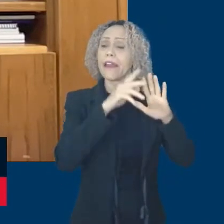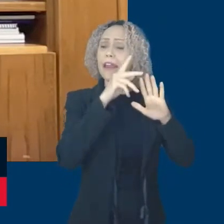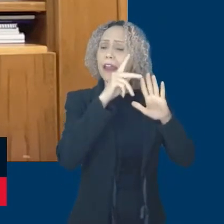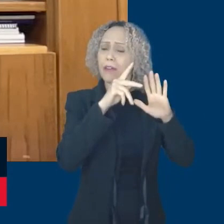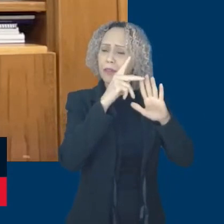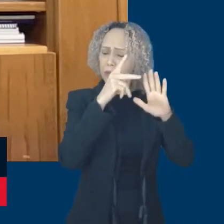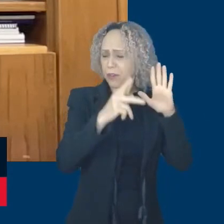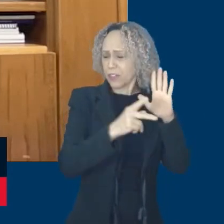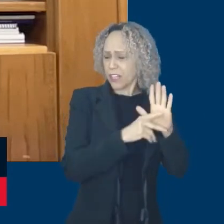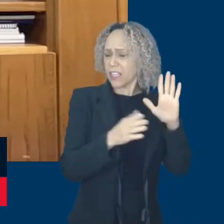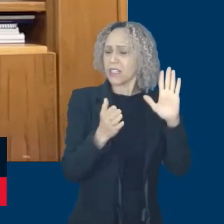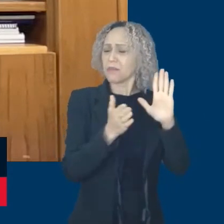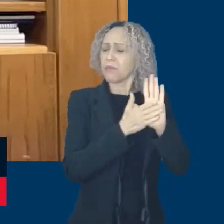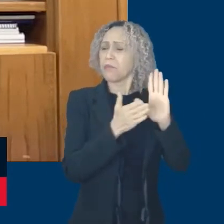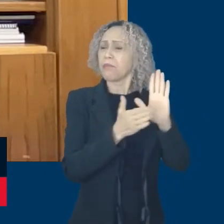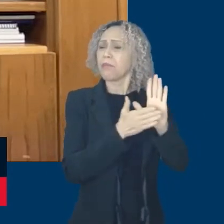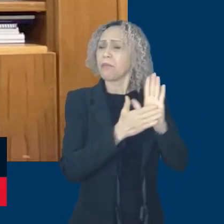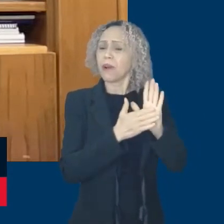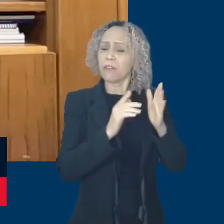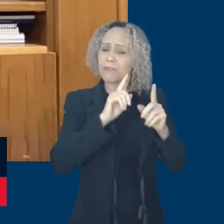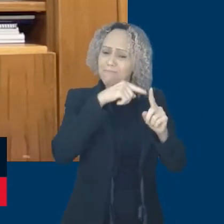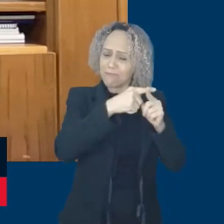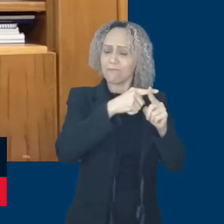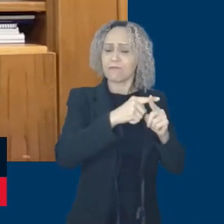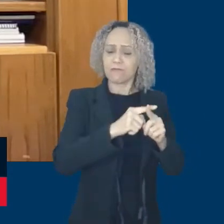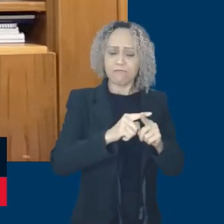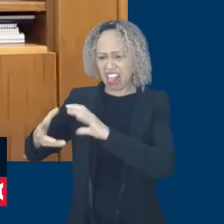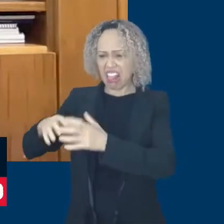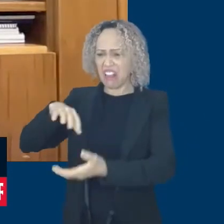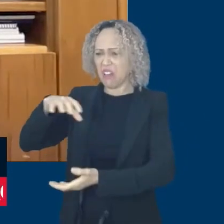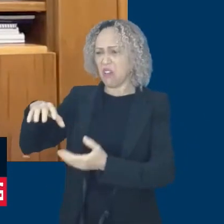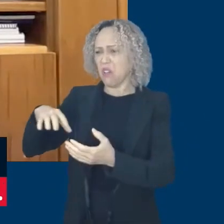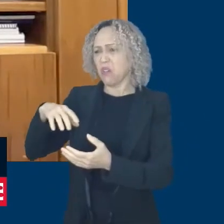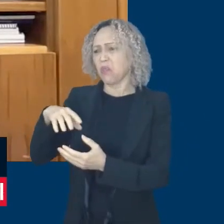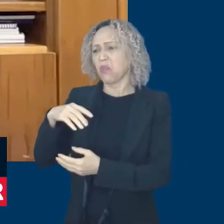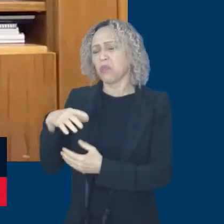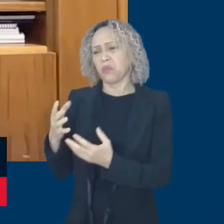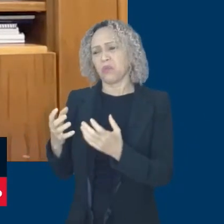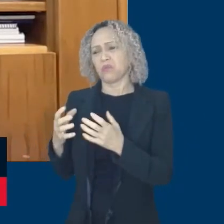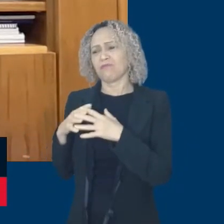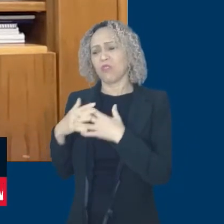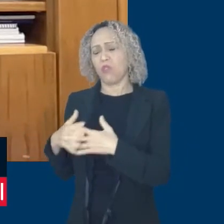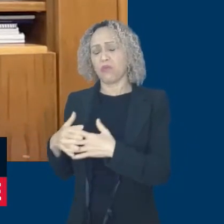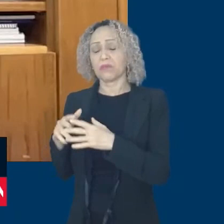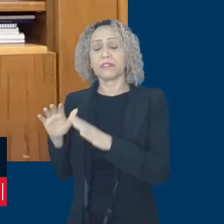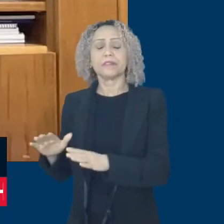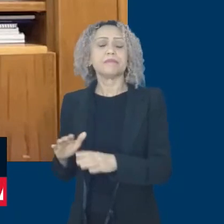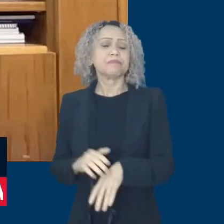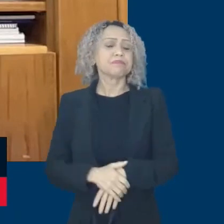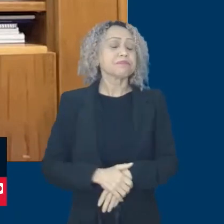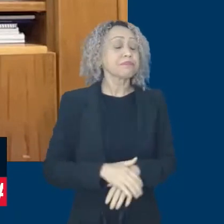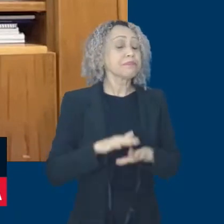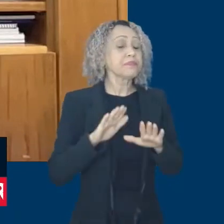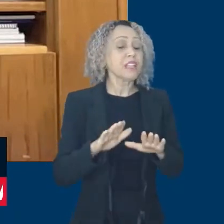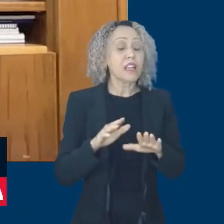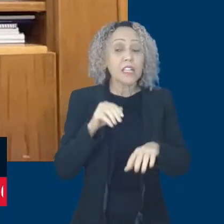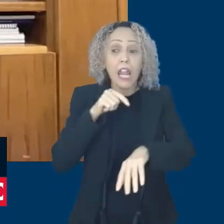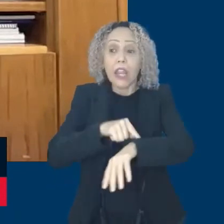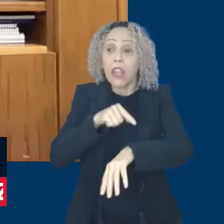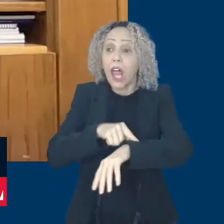perspectiva é de dar a aprovação de todas essas matérias. Já passou na hora de regulamentar, especialmente, o